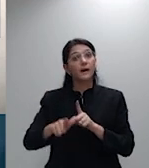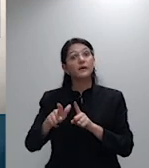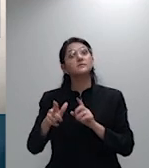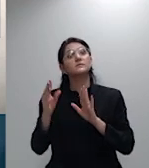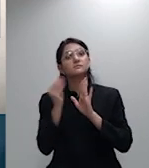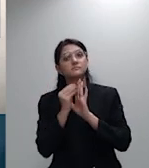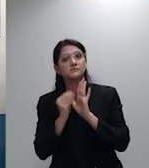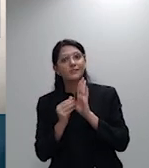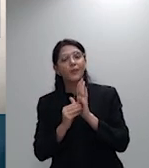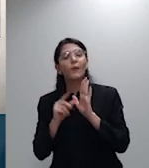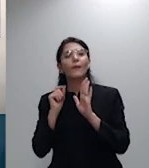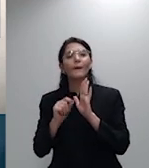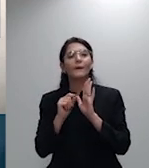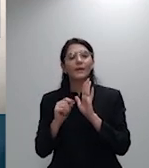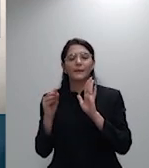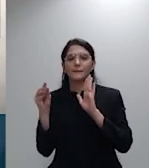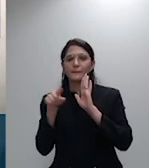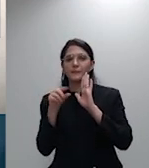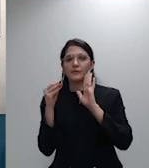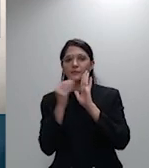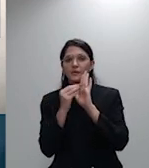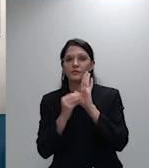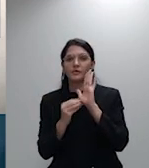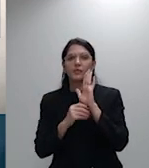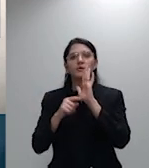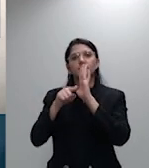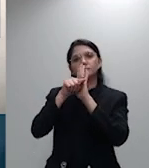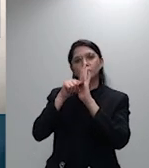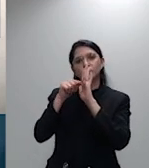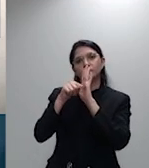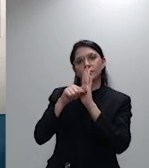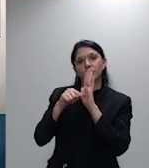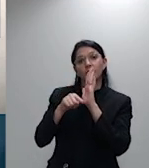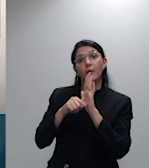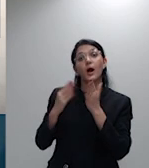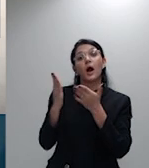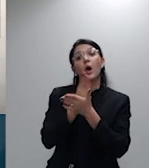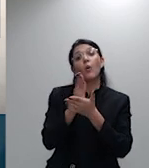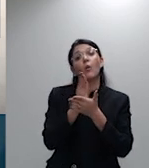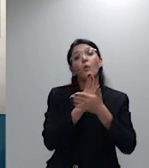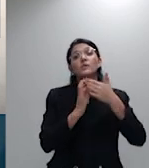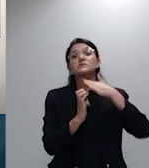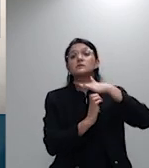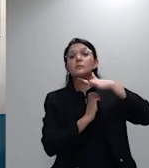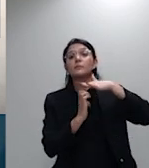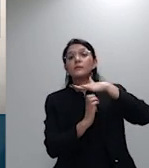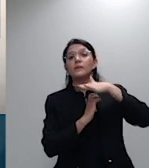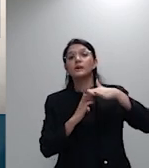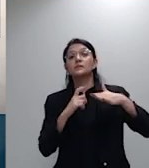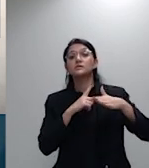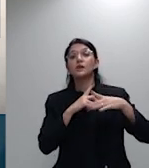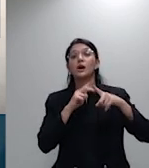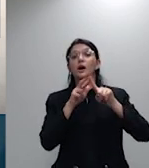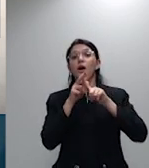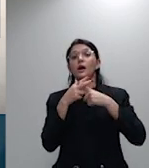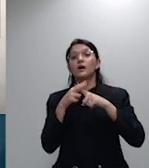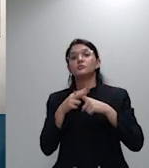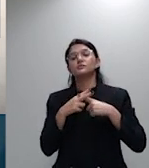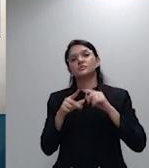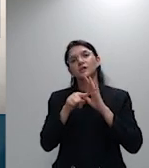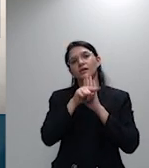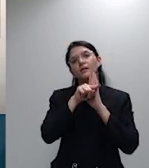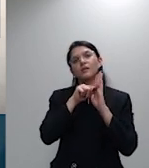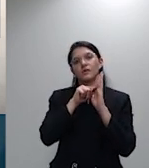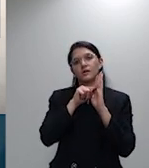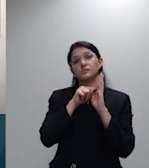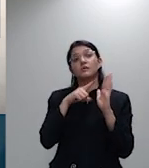pareça havia operadoras que praticavam reajustes negativos nas faixas etárias mais jovens para assim acumular